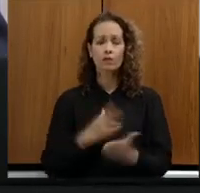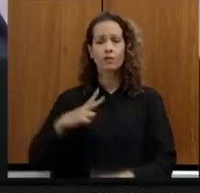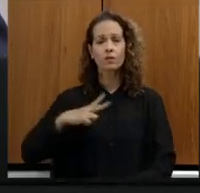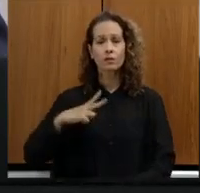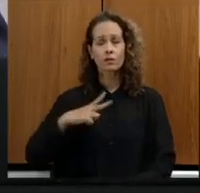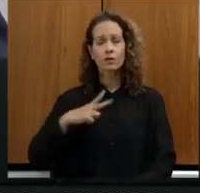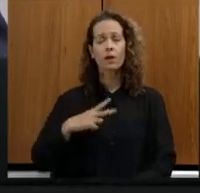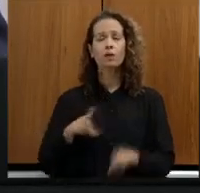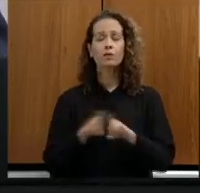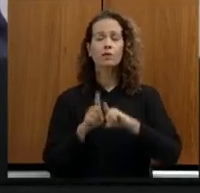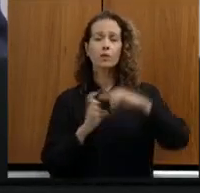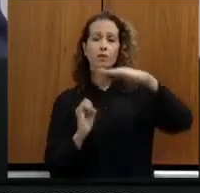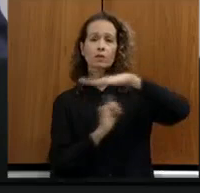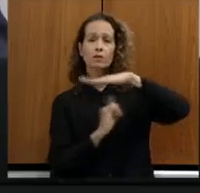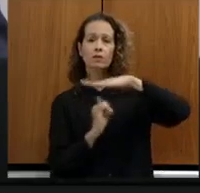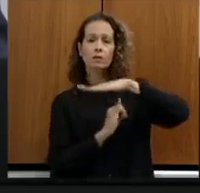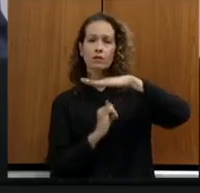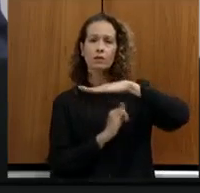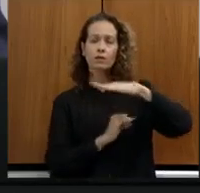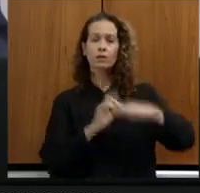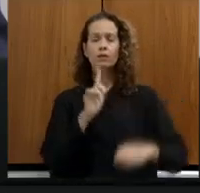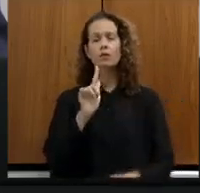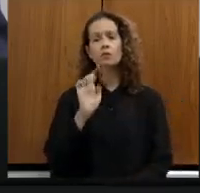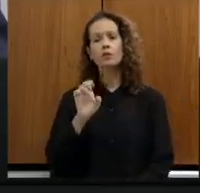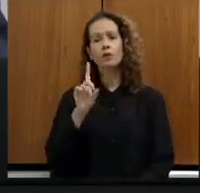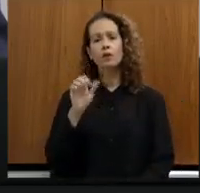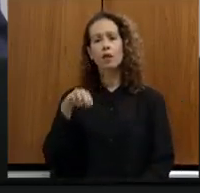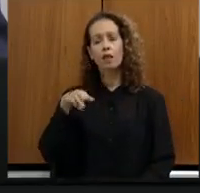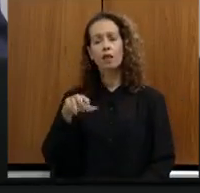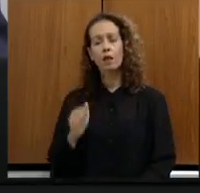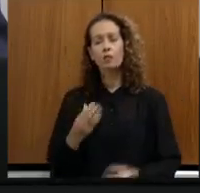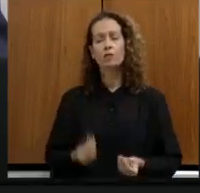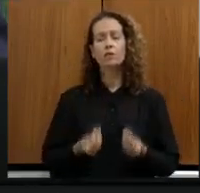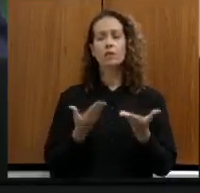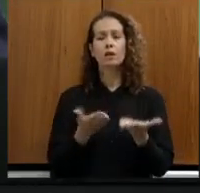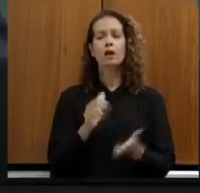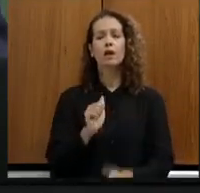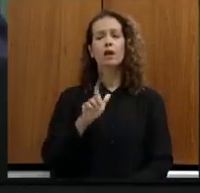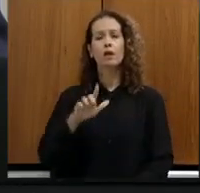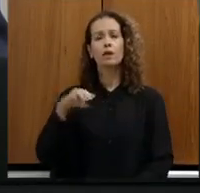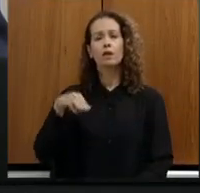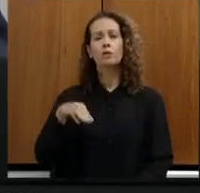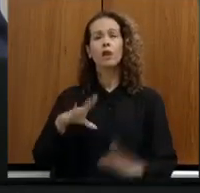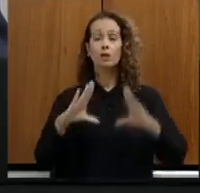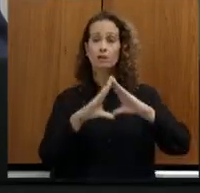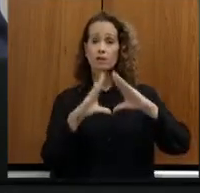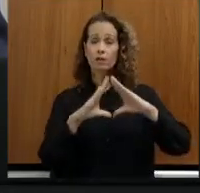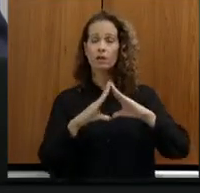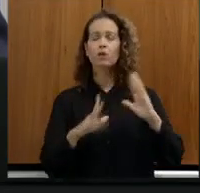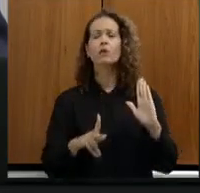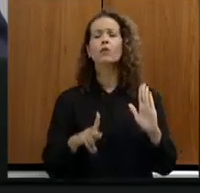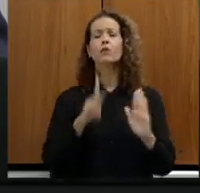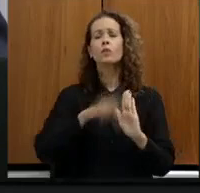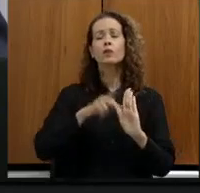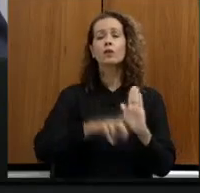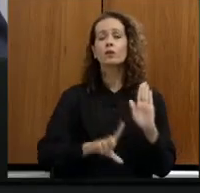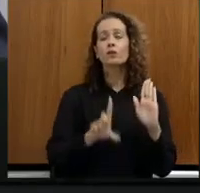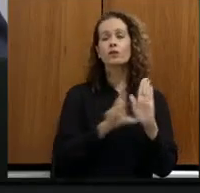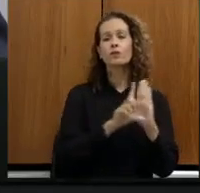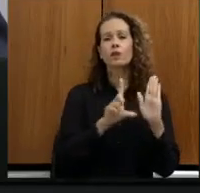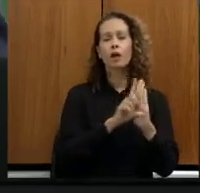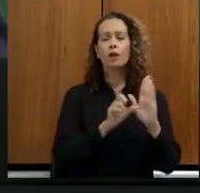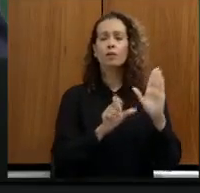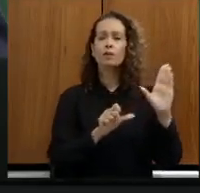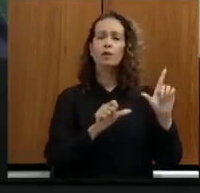e institucional GEDAMA bem como seja enviado a LMG em regime de urgência o projeto de lei alterando a lei número